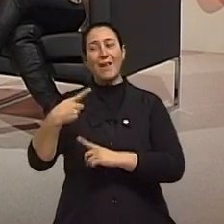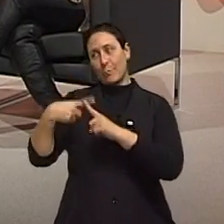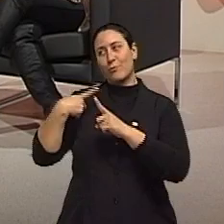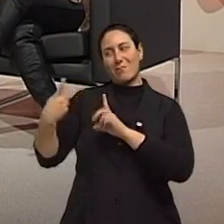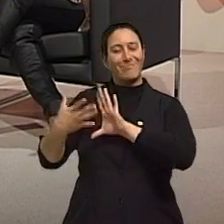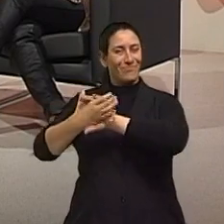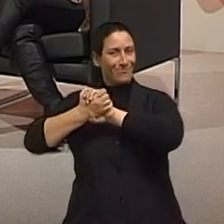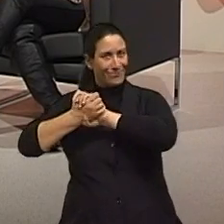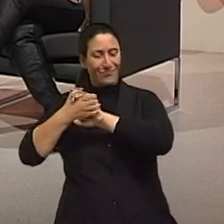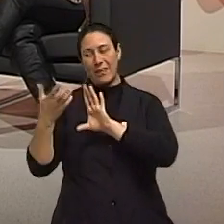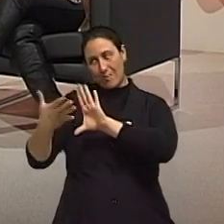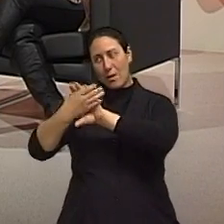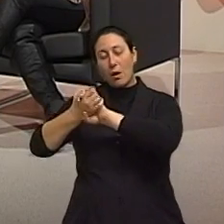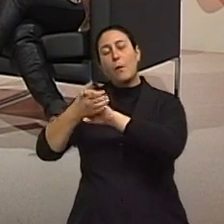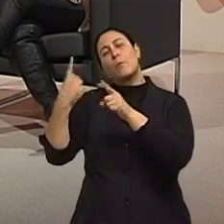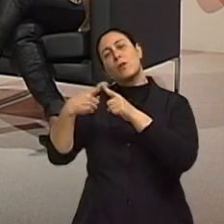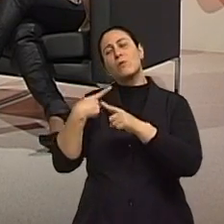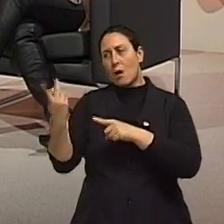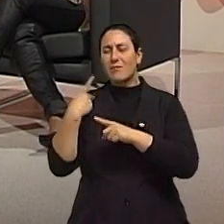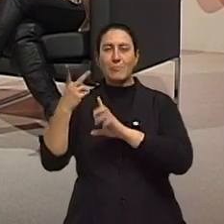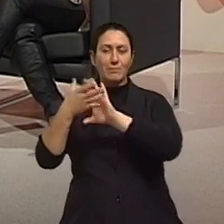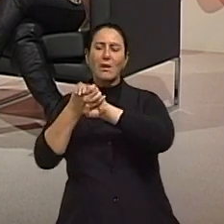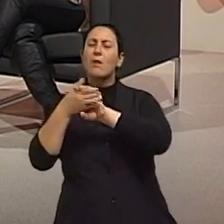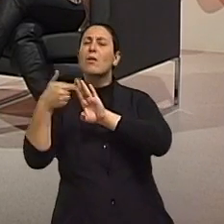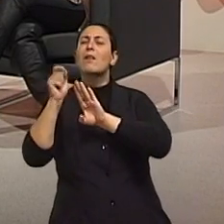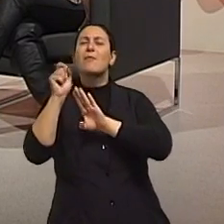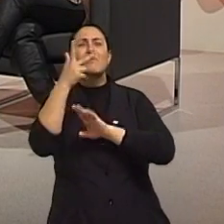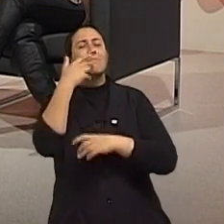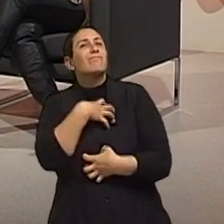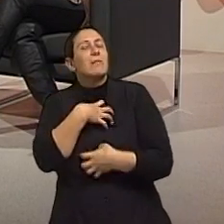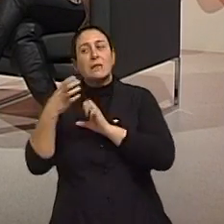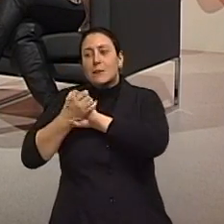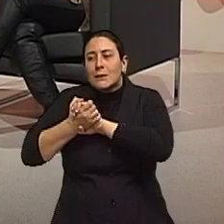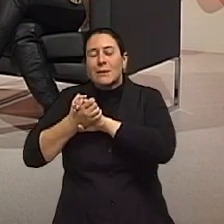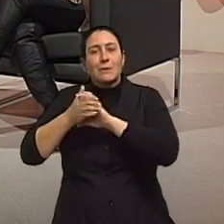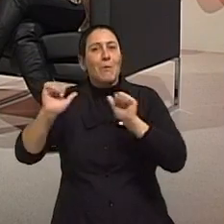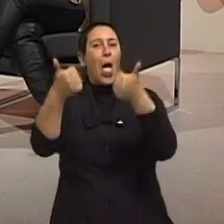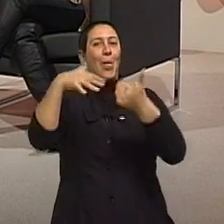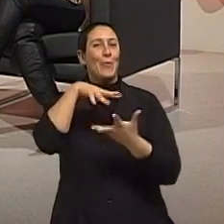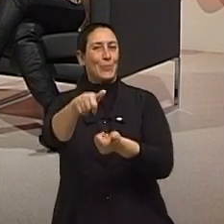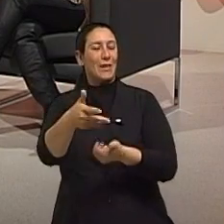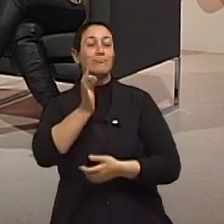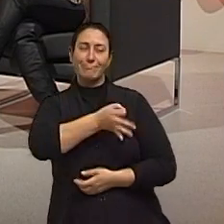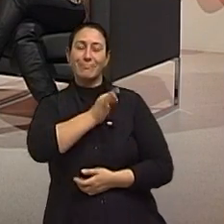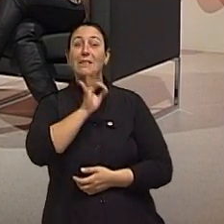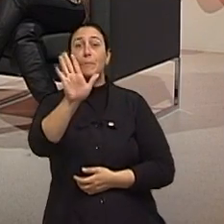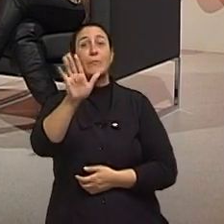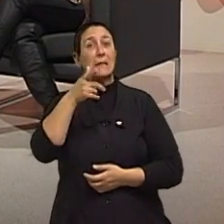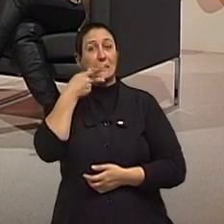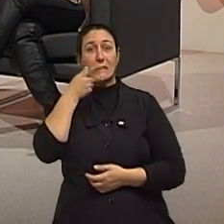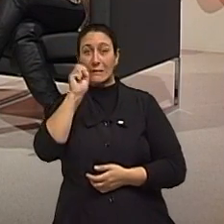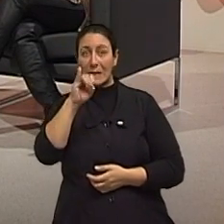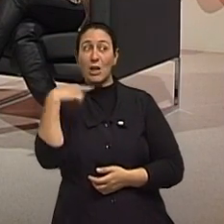a gente termina sempre de mãos dadas aqui, porque me parece que o mundo fica melhor quando a gente dá as mãos. Opa, com certeza. Se a gente não puder estar